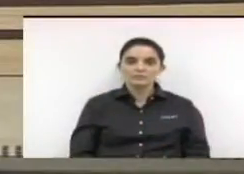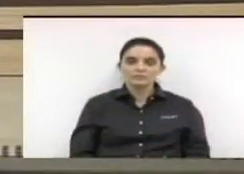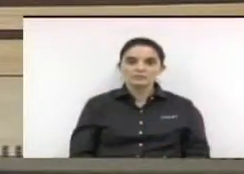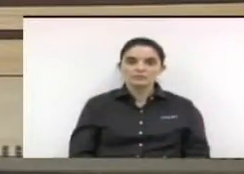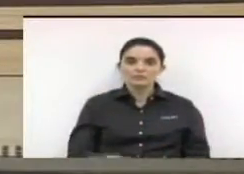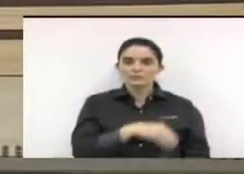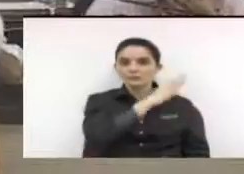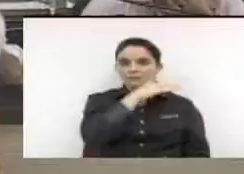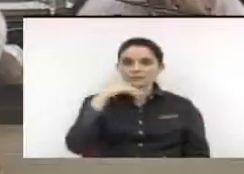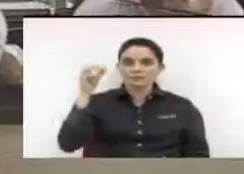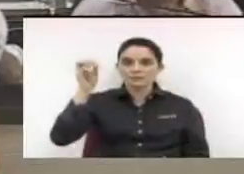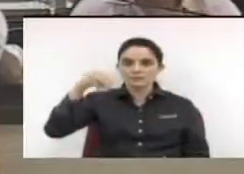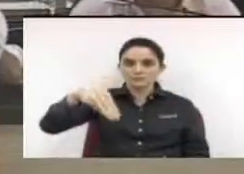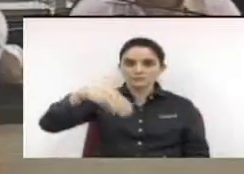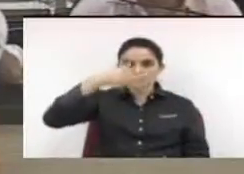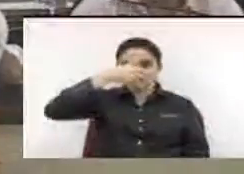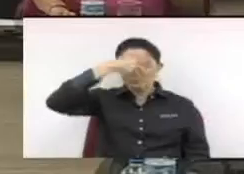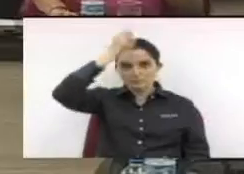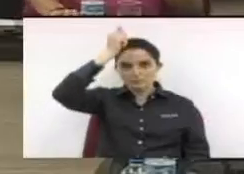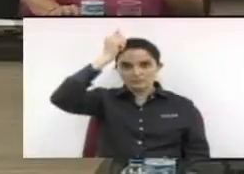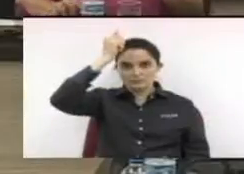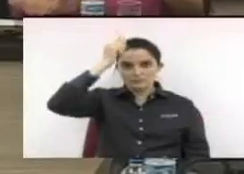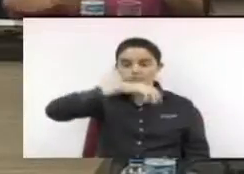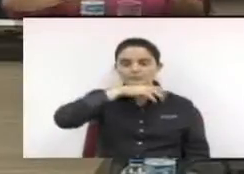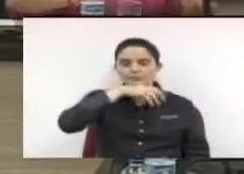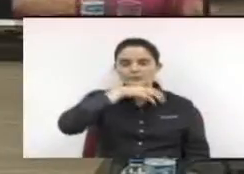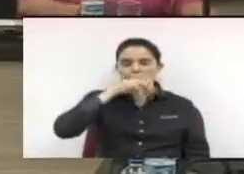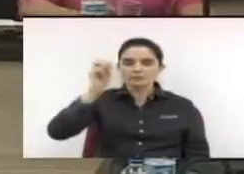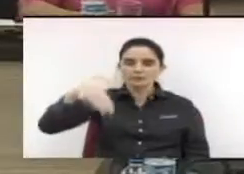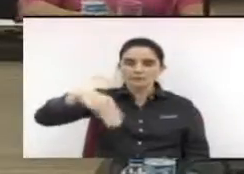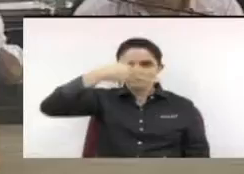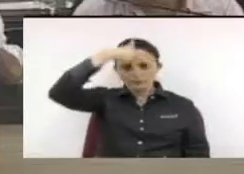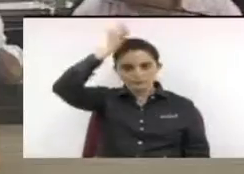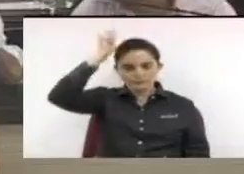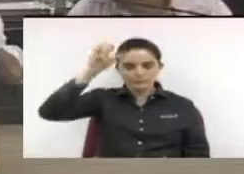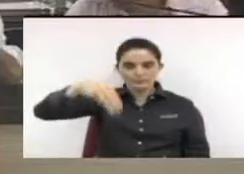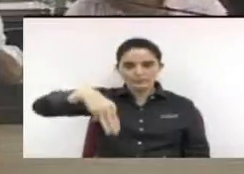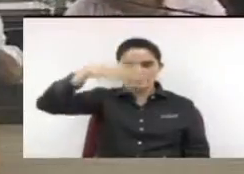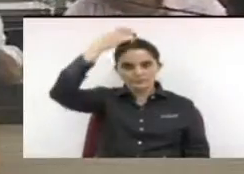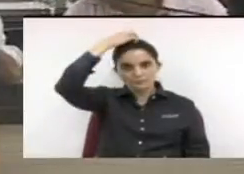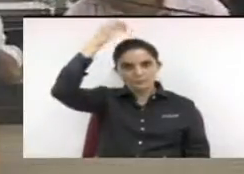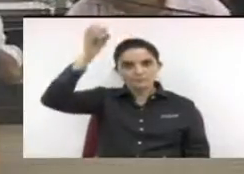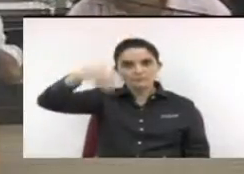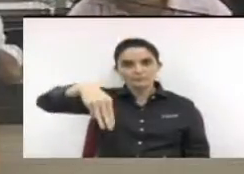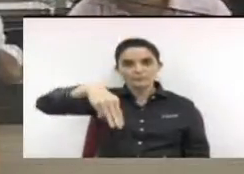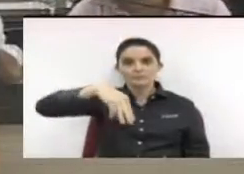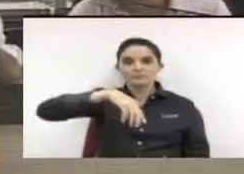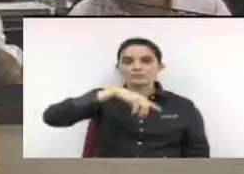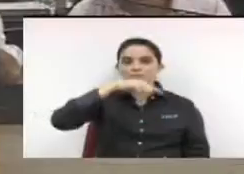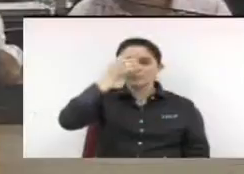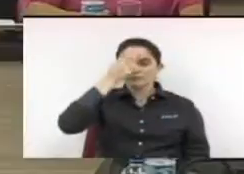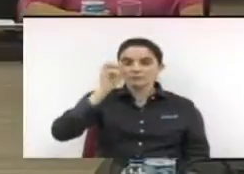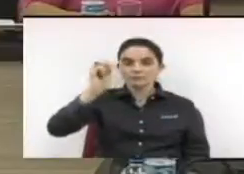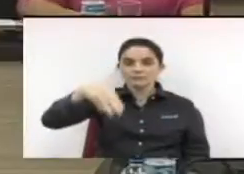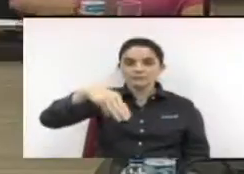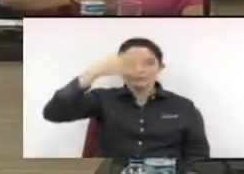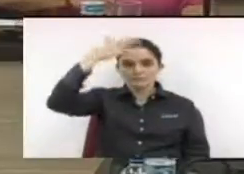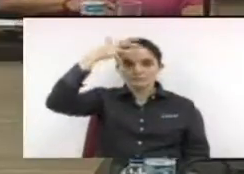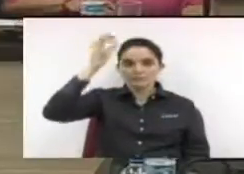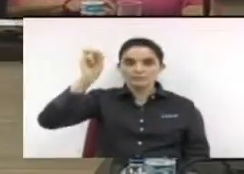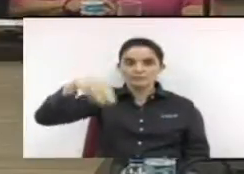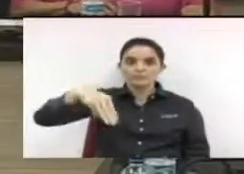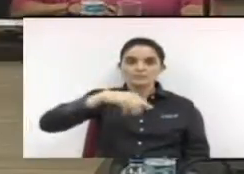Vereador Aloysio Marinho de Andrade. Sim. André Henrique da Silva. Sim. Toninho Franco. Sim. Darcy Reis. Sim. Edivaldo Soares Antunes. Sim.